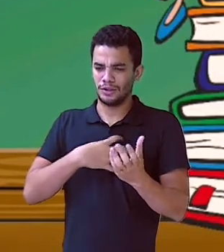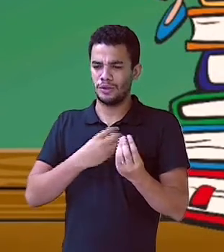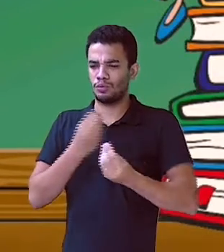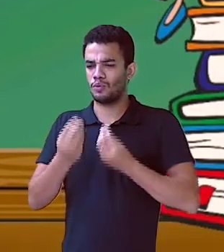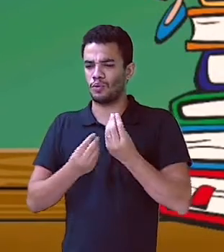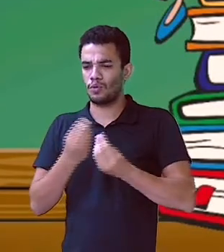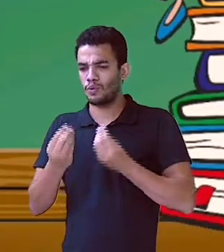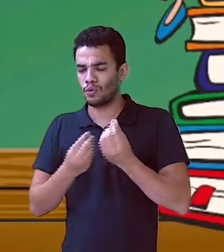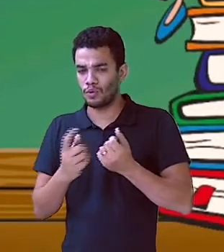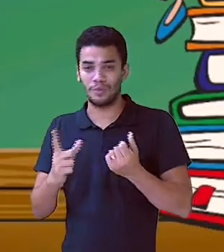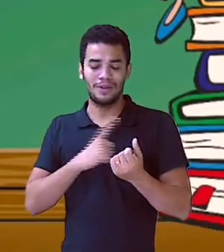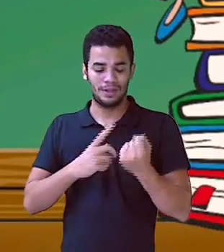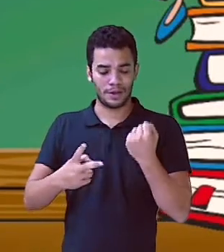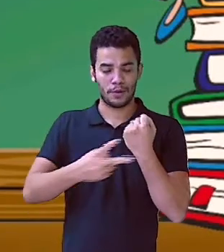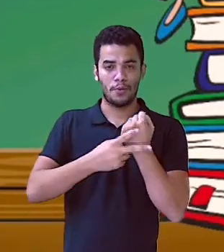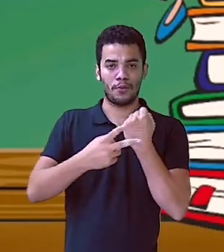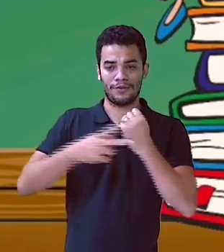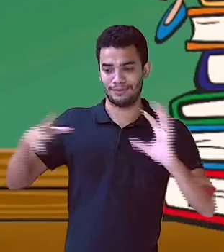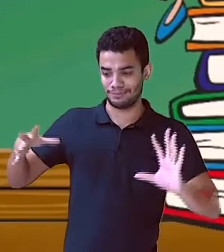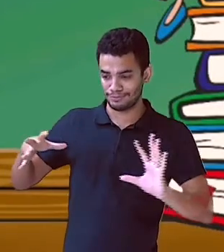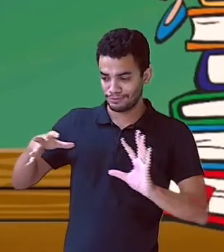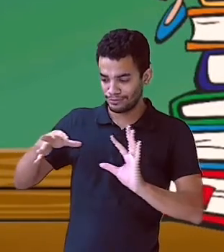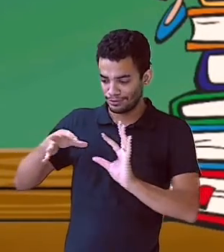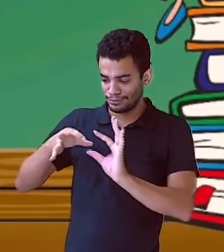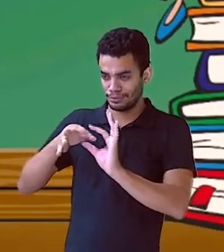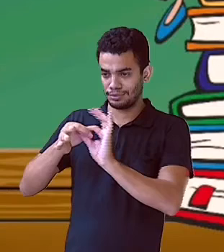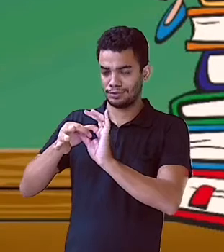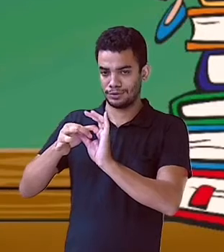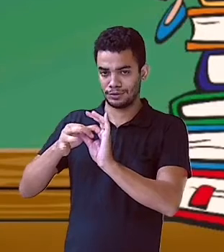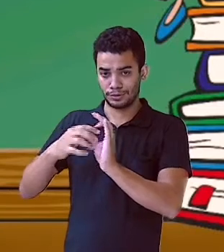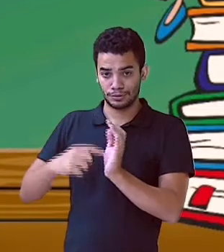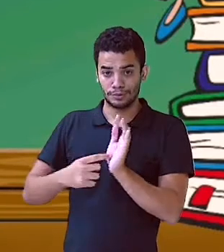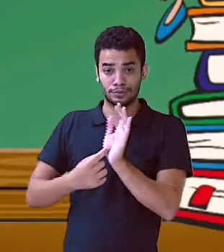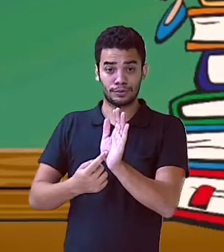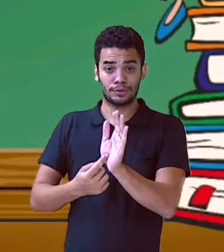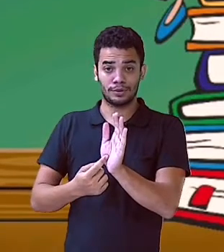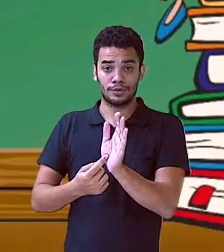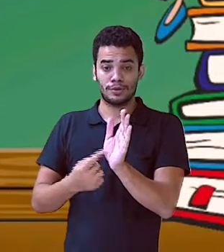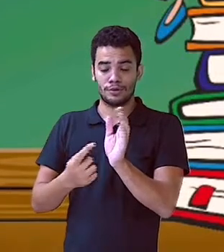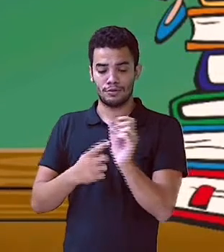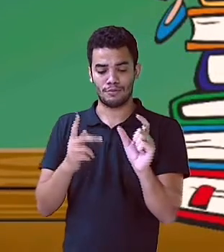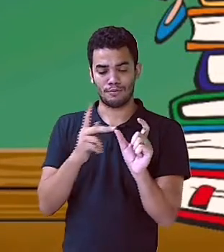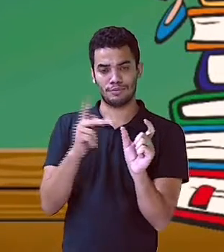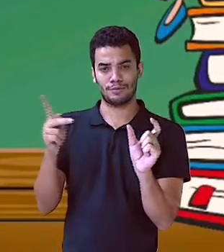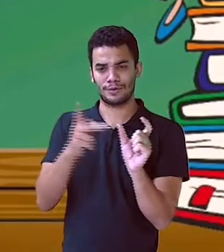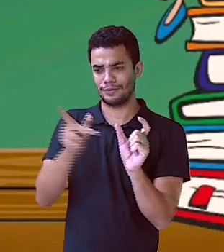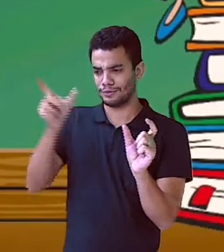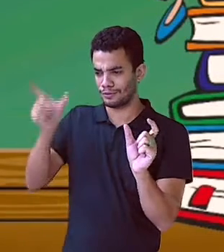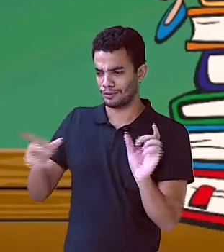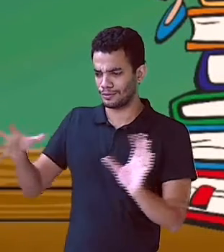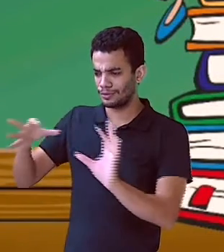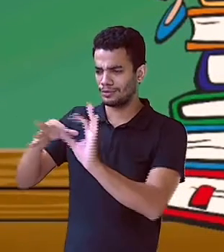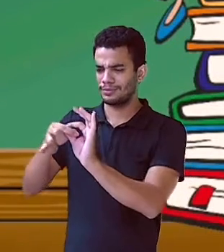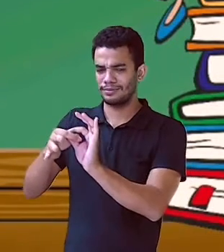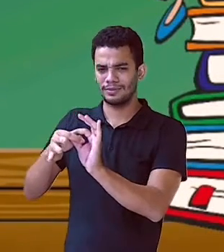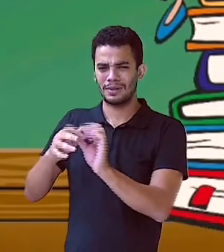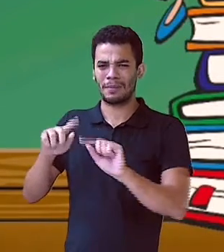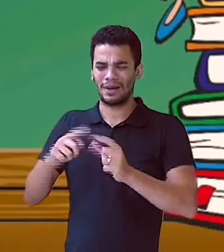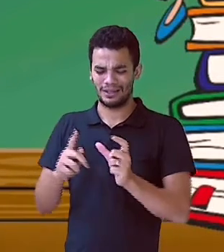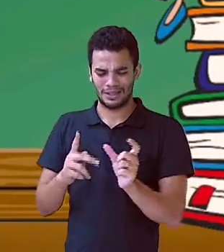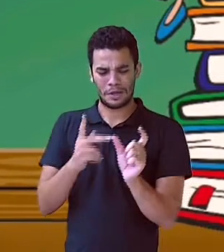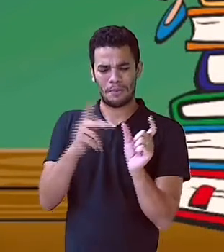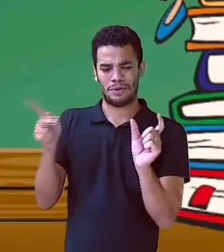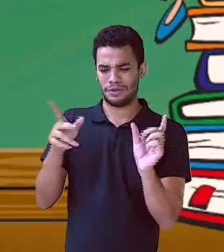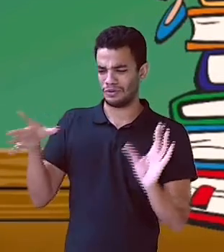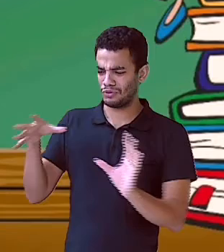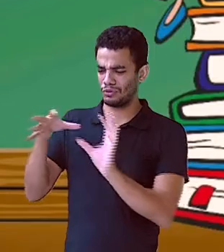aí por um verbo de ligação, que indica esse estado, e um predicativo do sujeito. O é isso, professora? Predicativo do